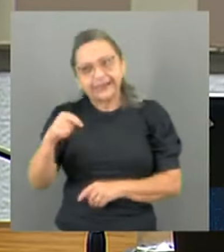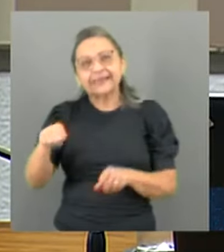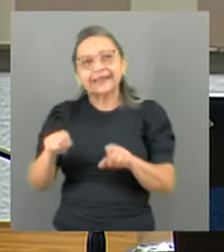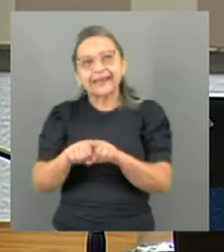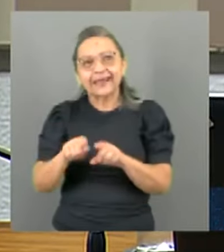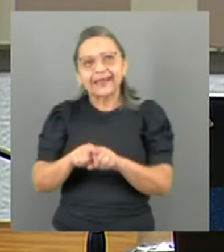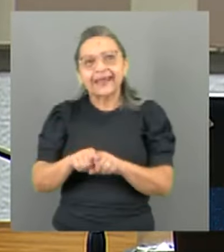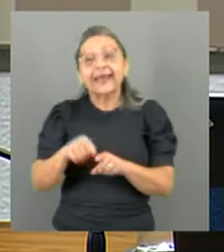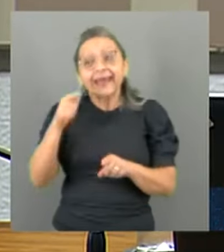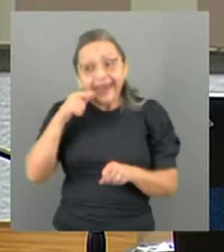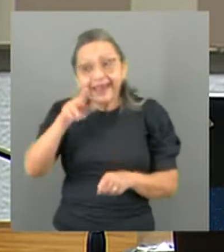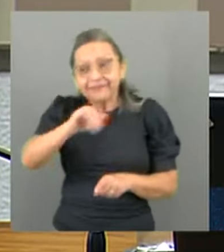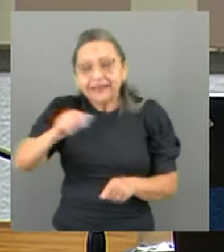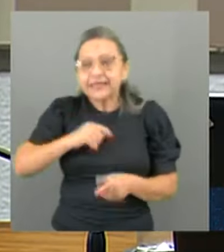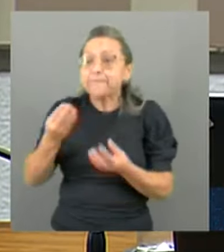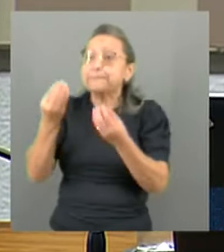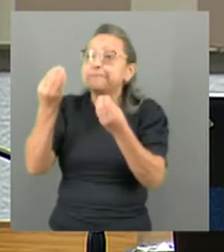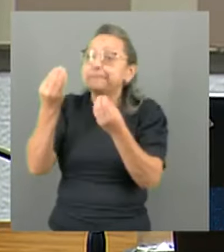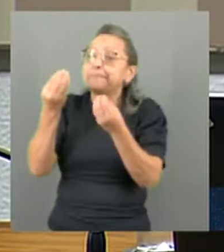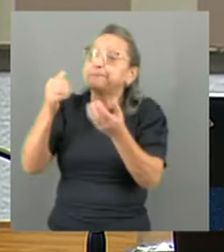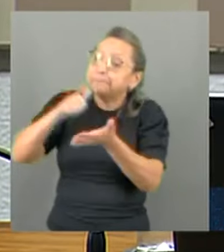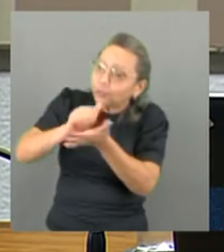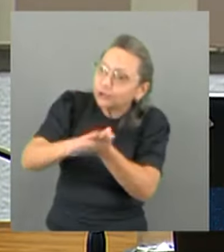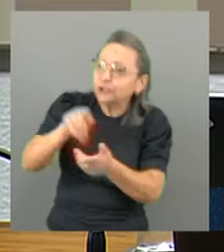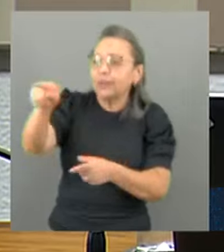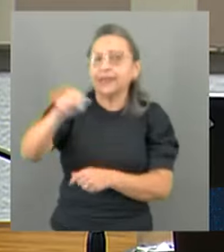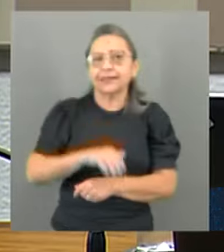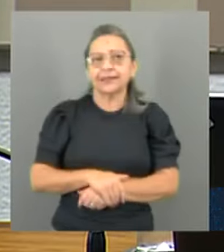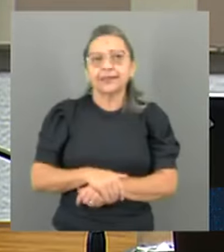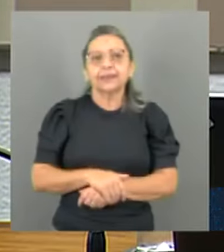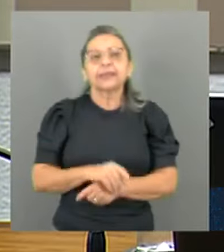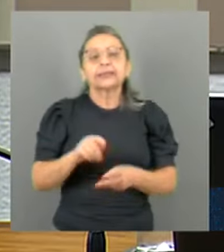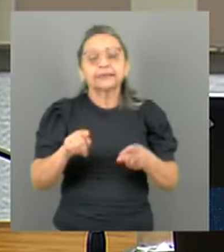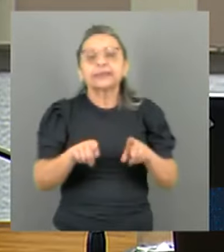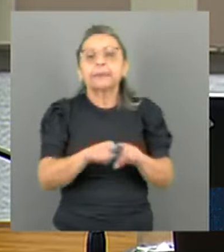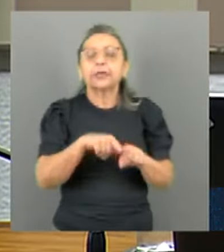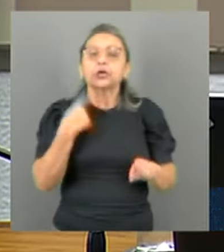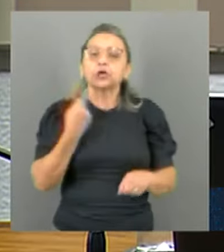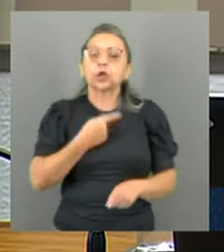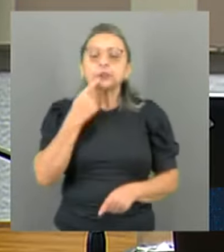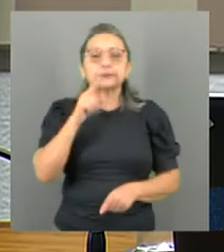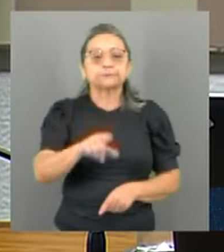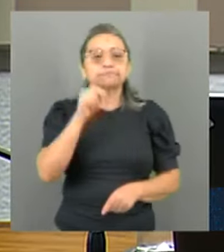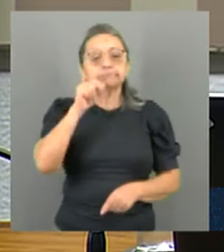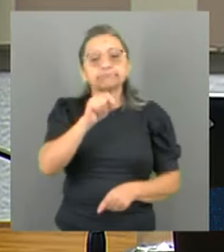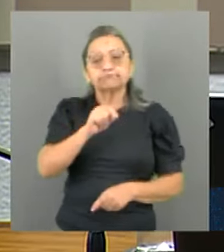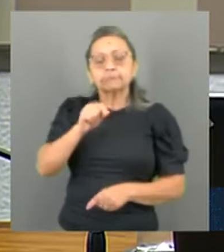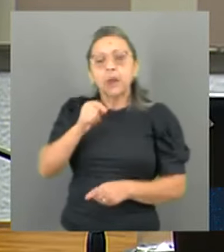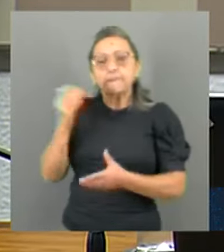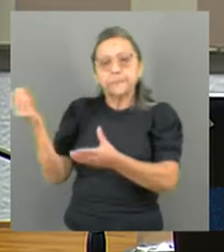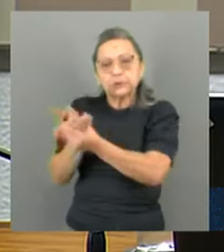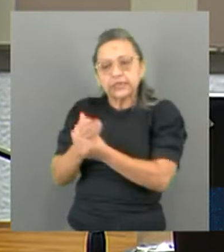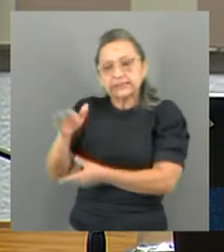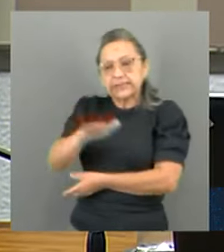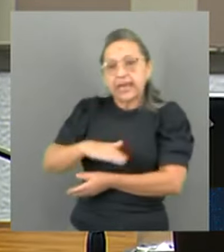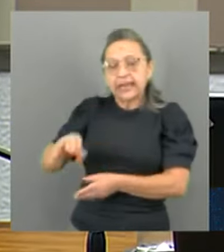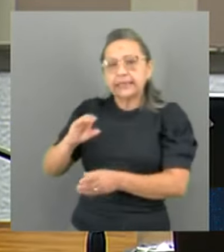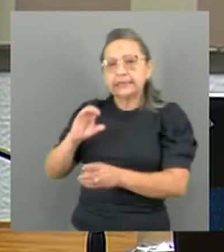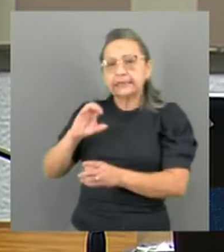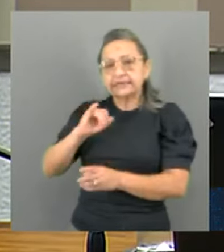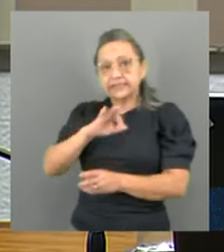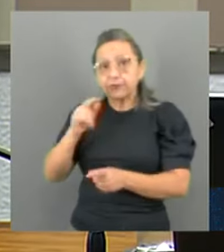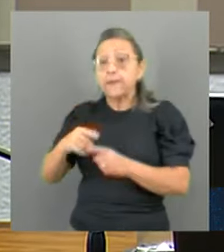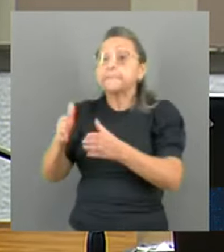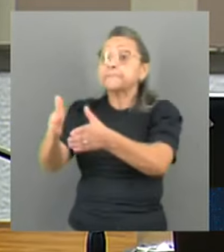punido, é o John Texler. Nós entramos com um procedimento na esfera civil, pedindo uma produção